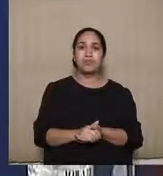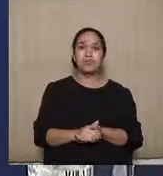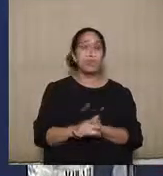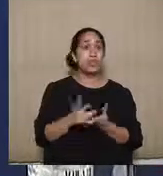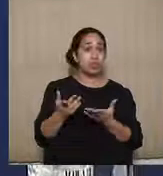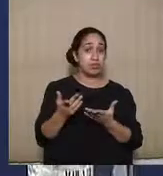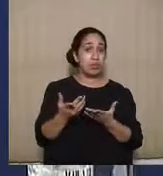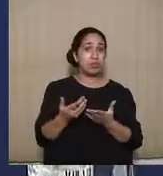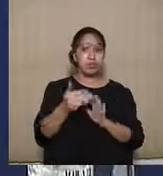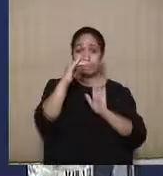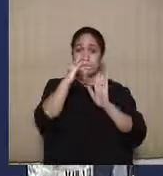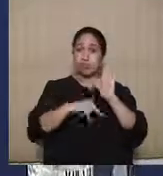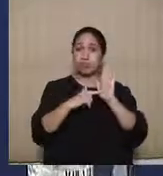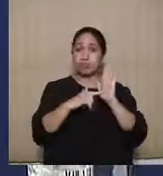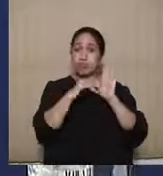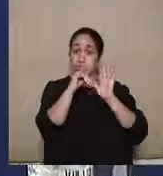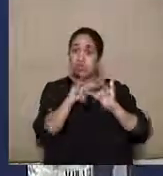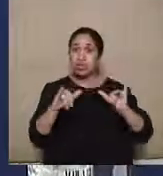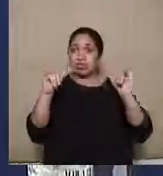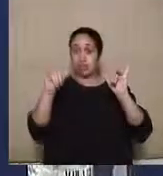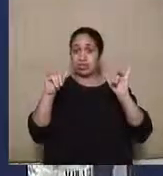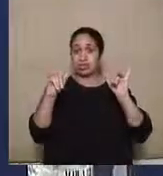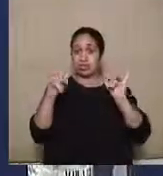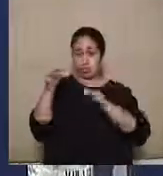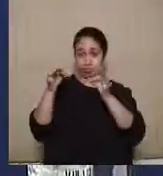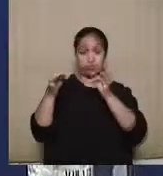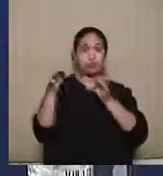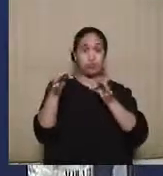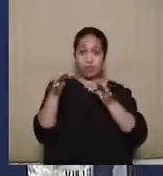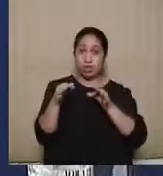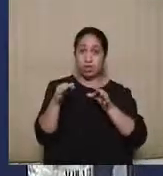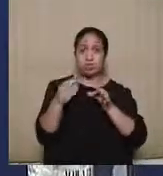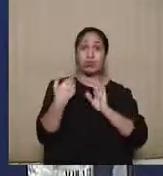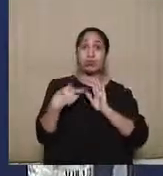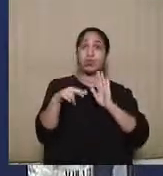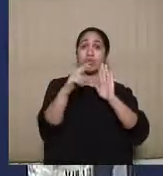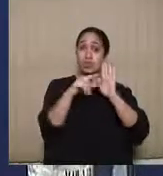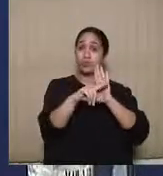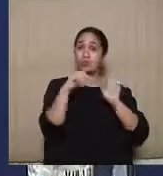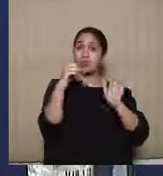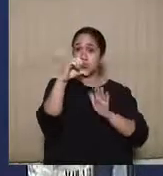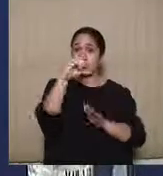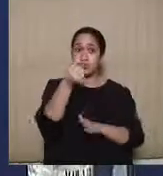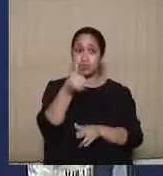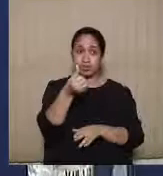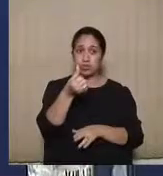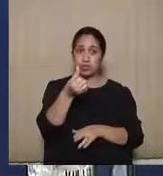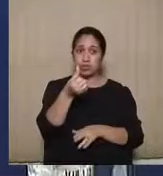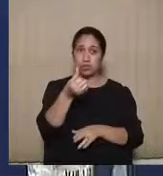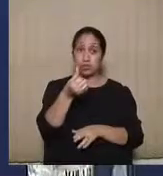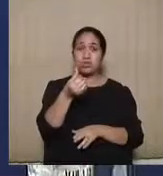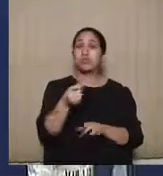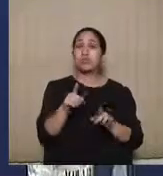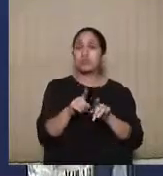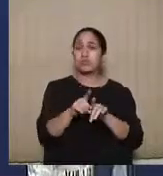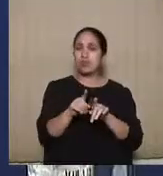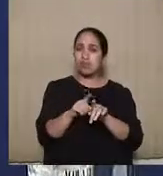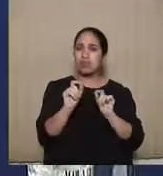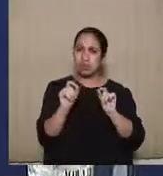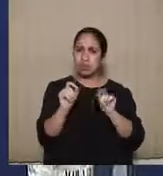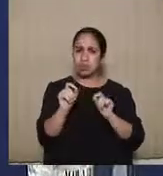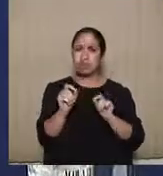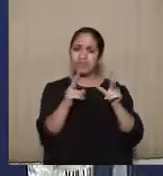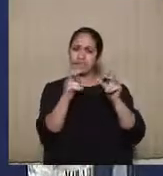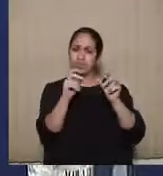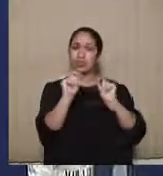declaração ajuizados também, quer dizer, opostos na representação do artigo 96, os embargos também vão ter que observar o